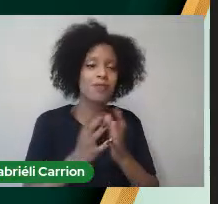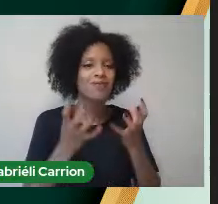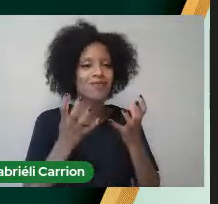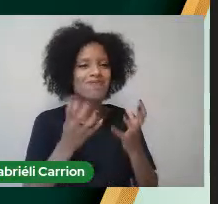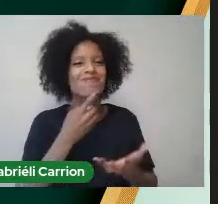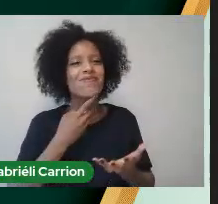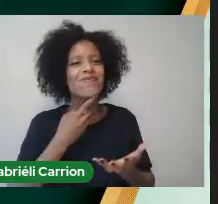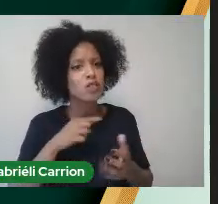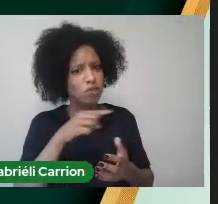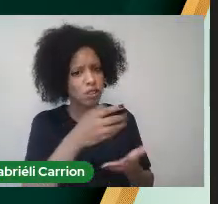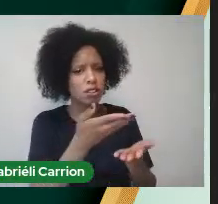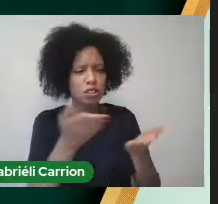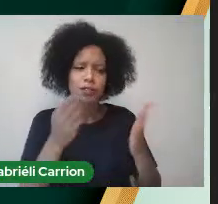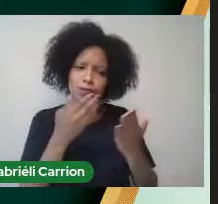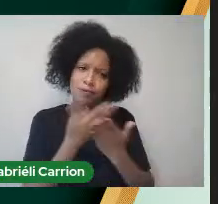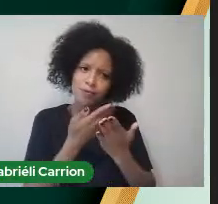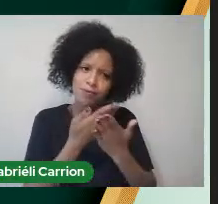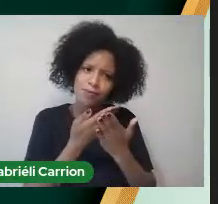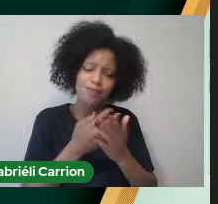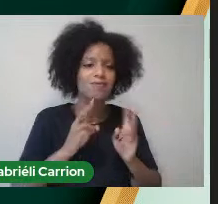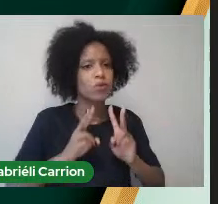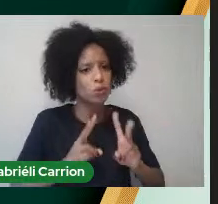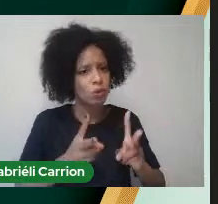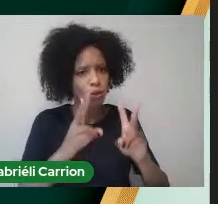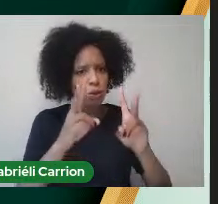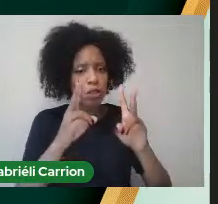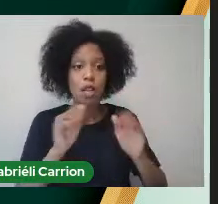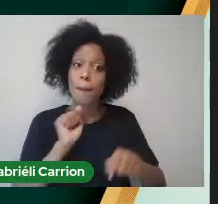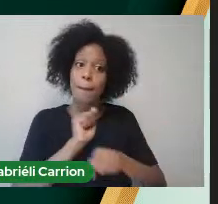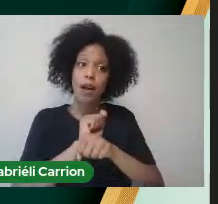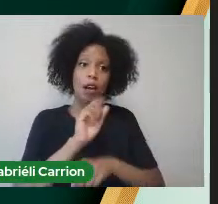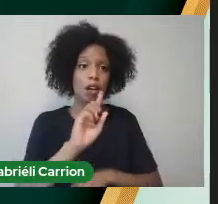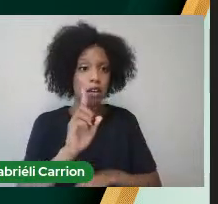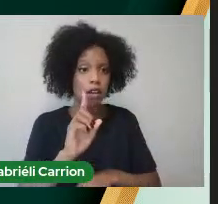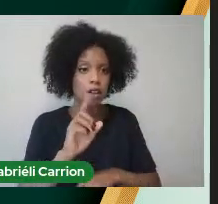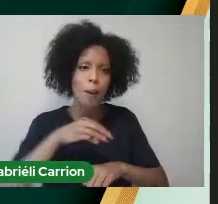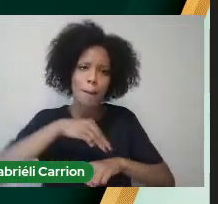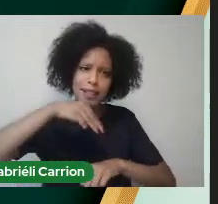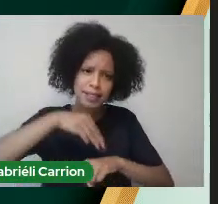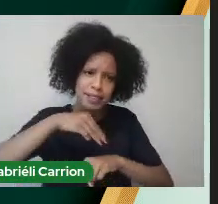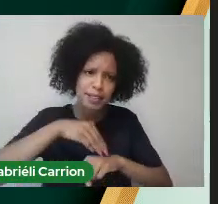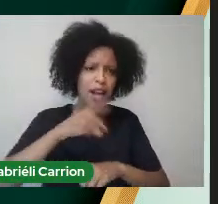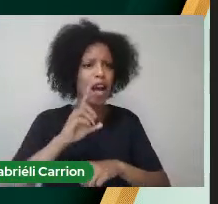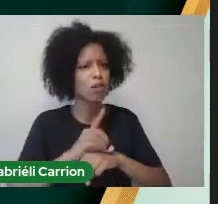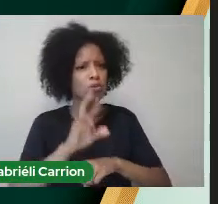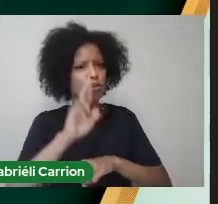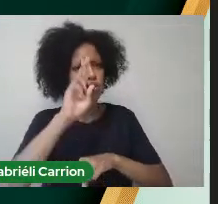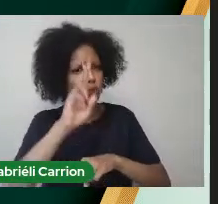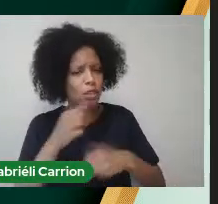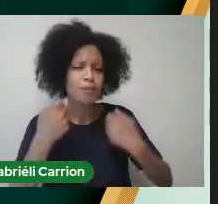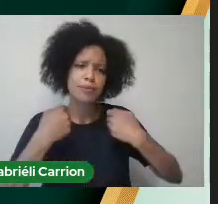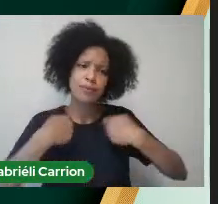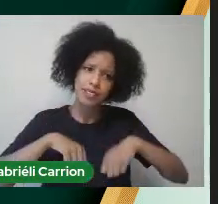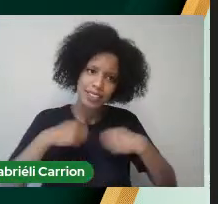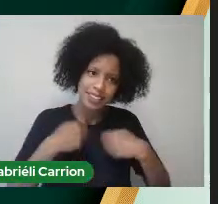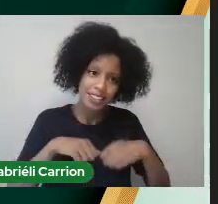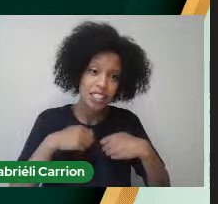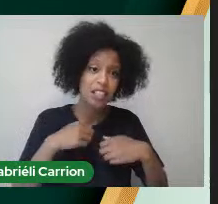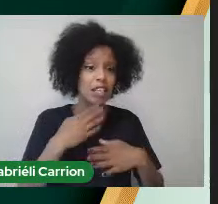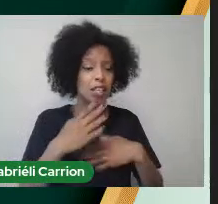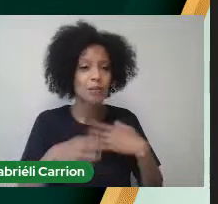estudos Vão fazer Especialização Vão fazer Mestrado Vão fazer Doutorado Para vocês Se